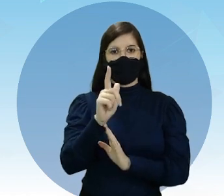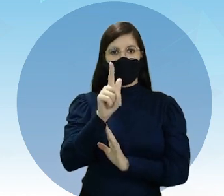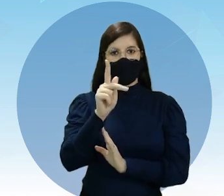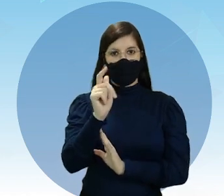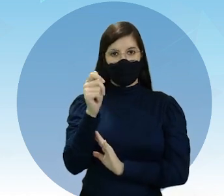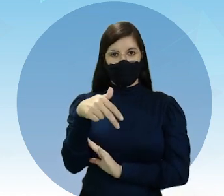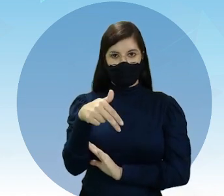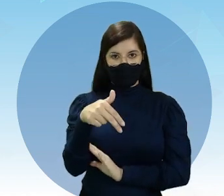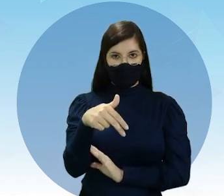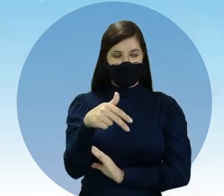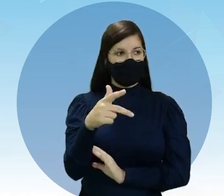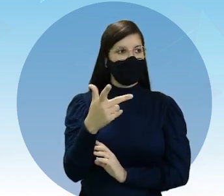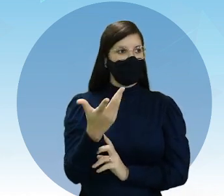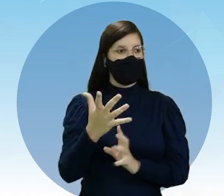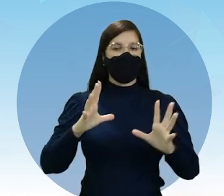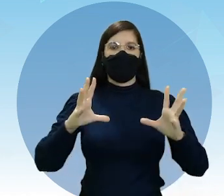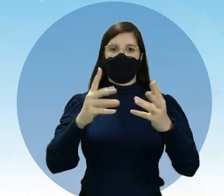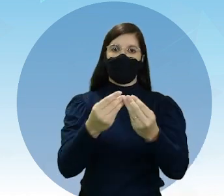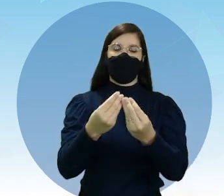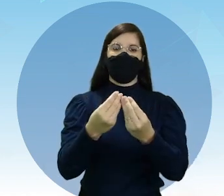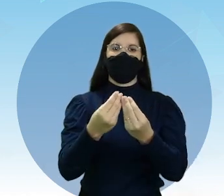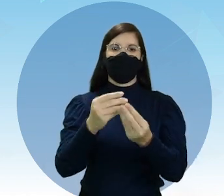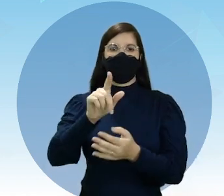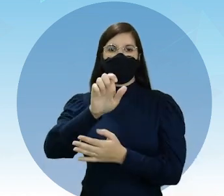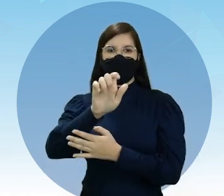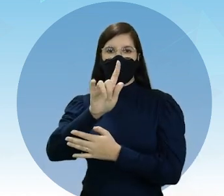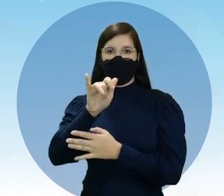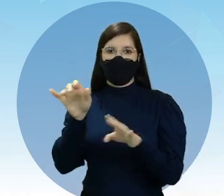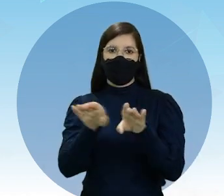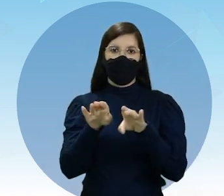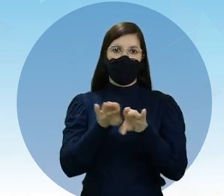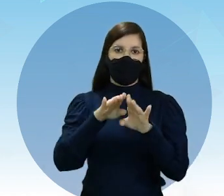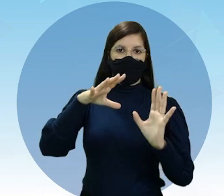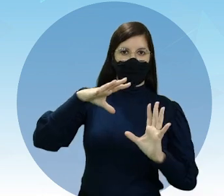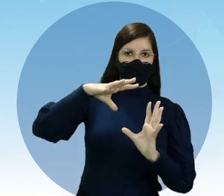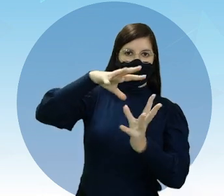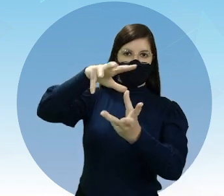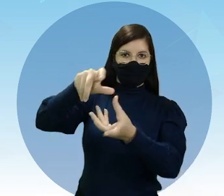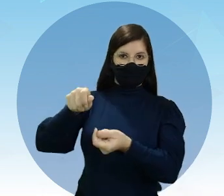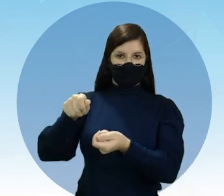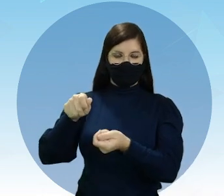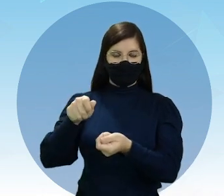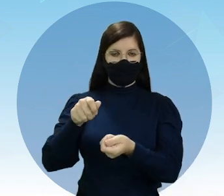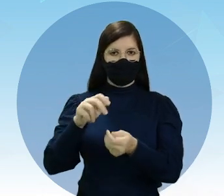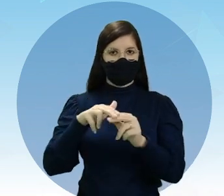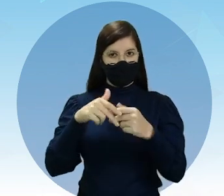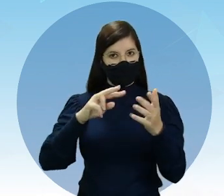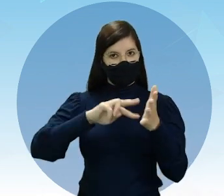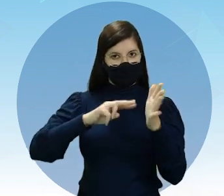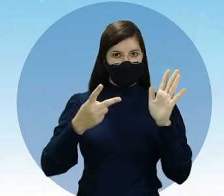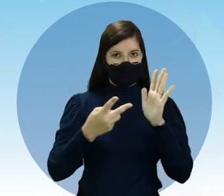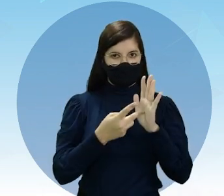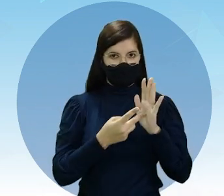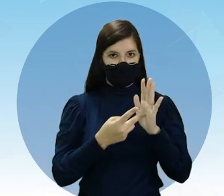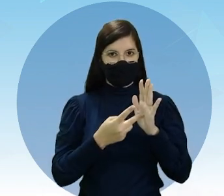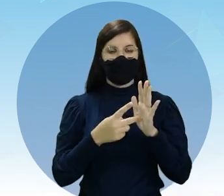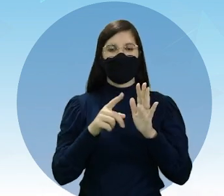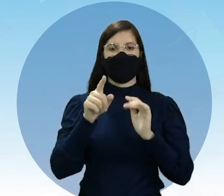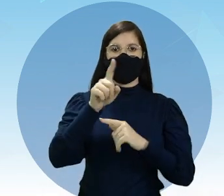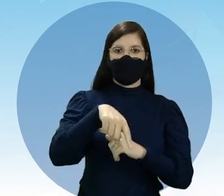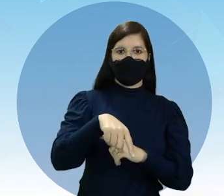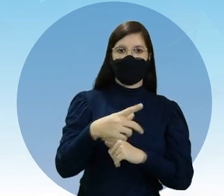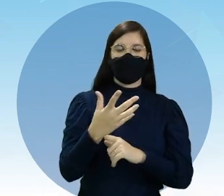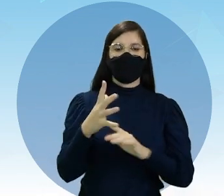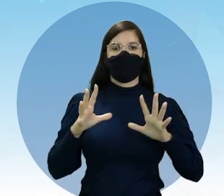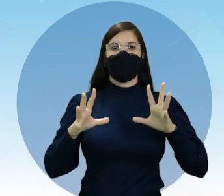que é igual a todo. O geia é igual a terra. Isso aí que significa que são